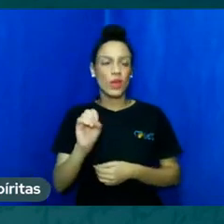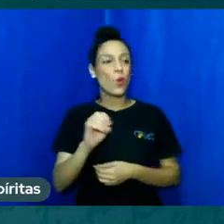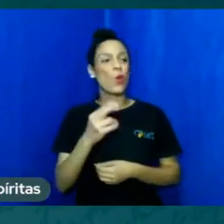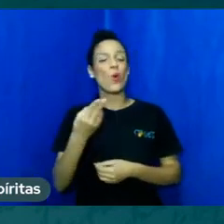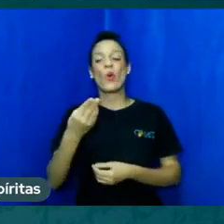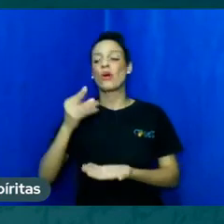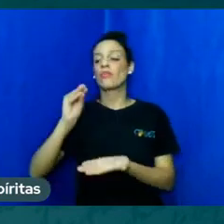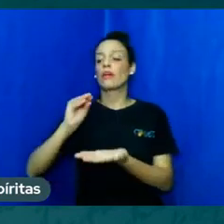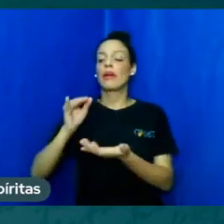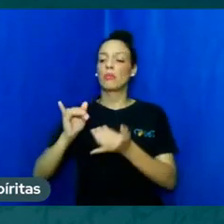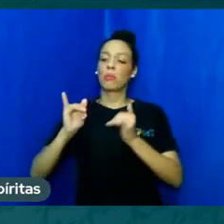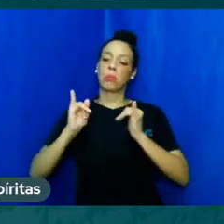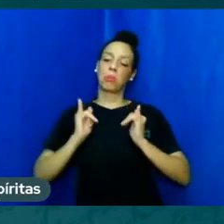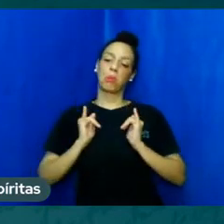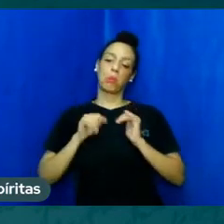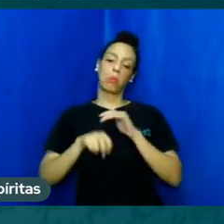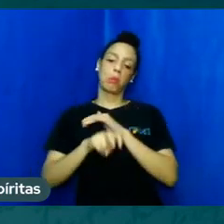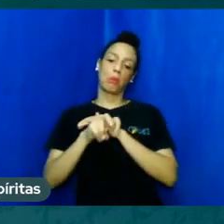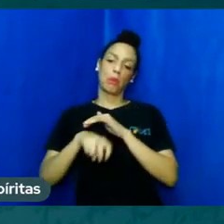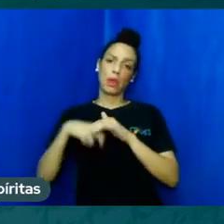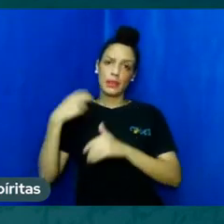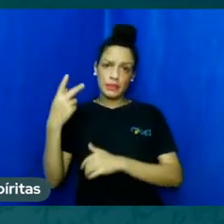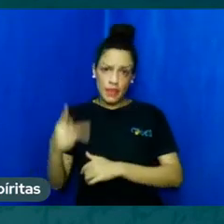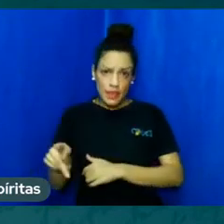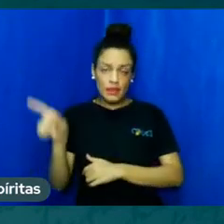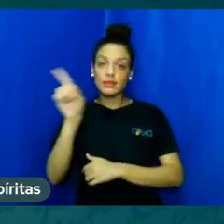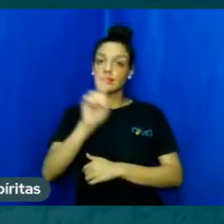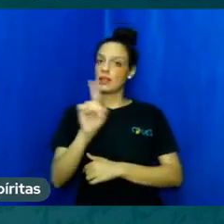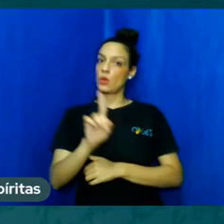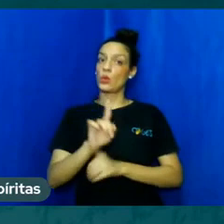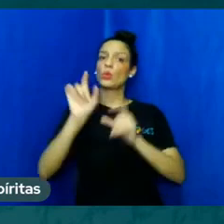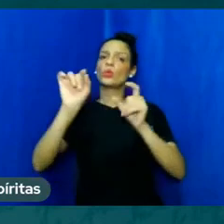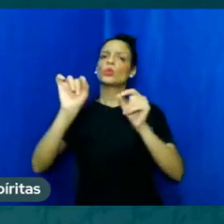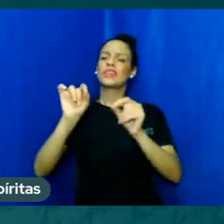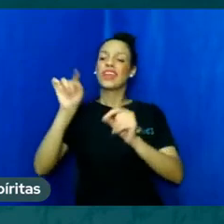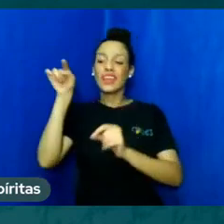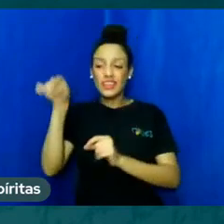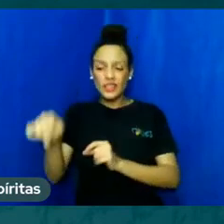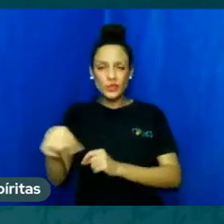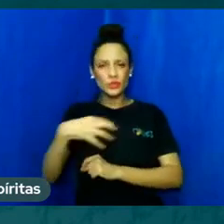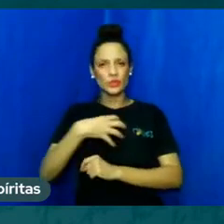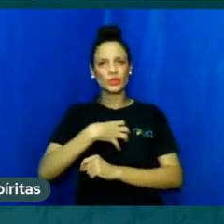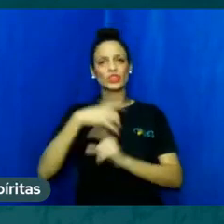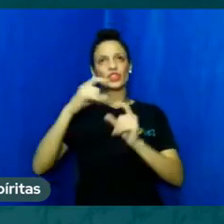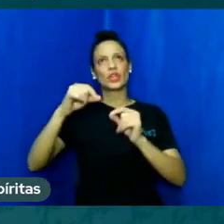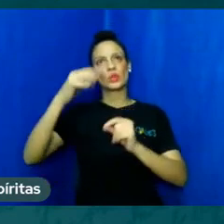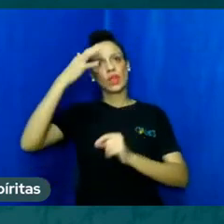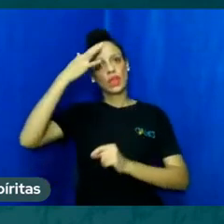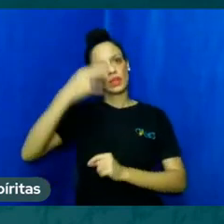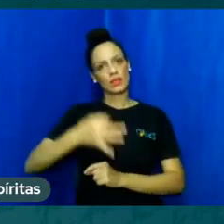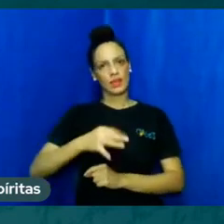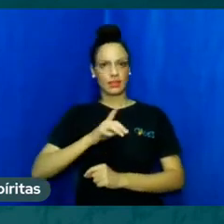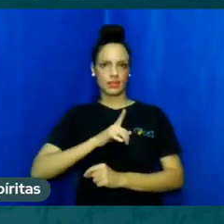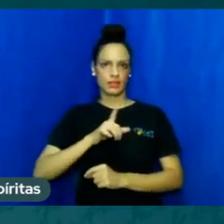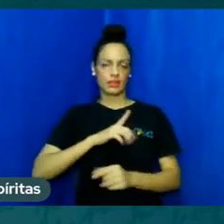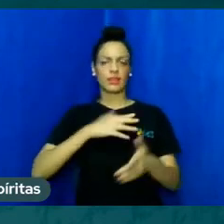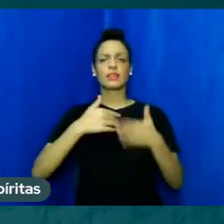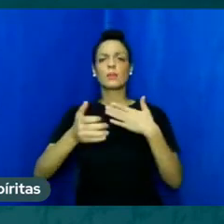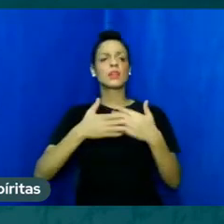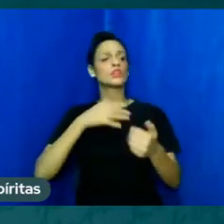atitude é um aspecto de compreensão que entre ser mal fazer o mal e ser